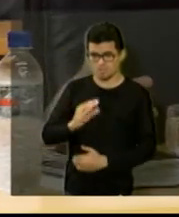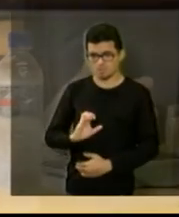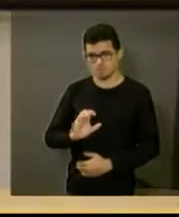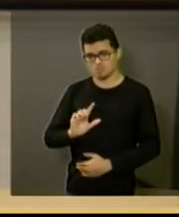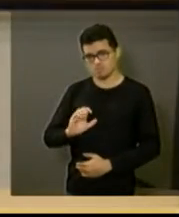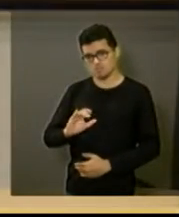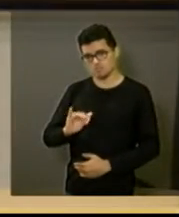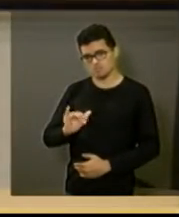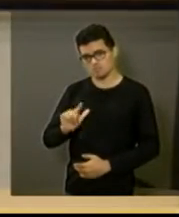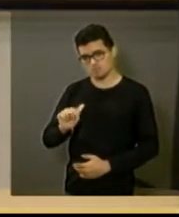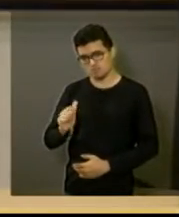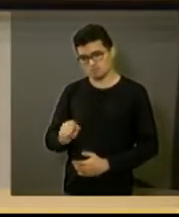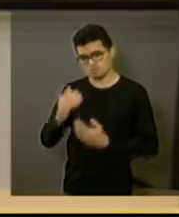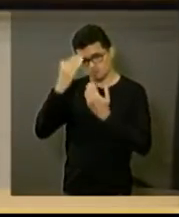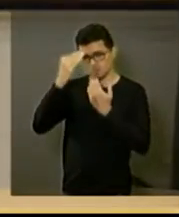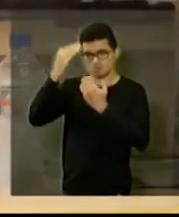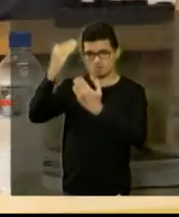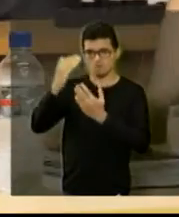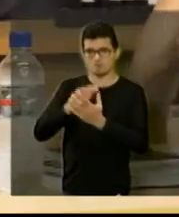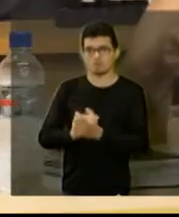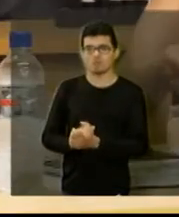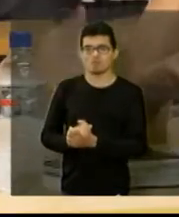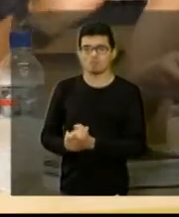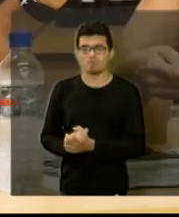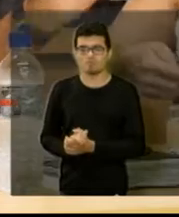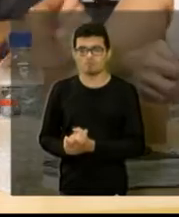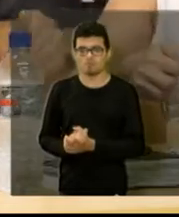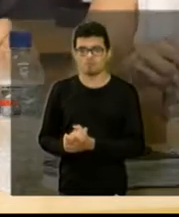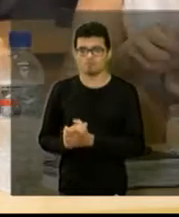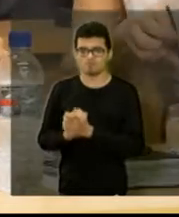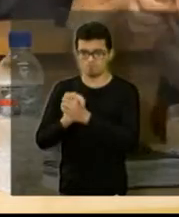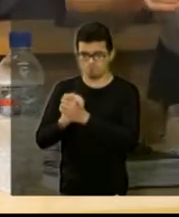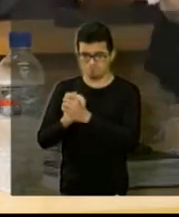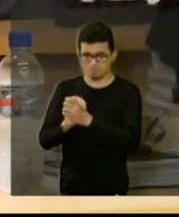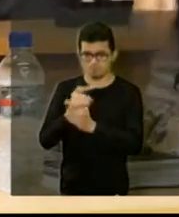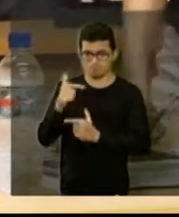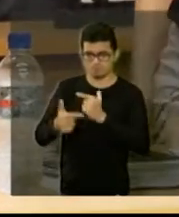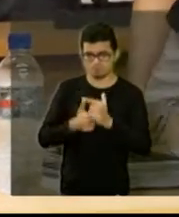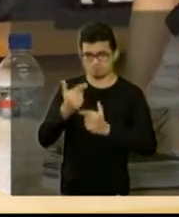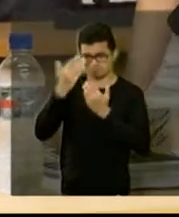presença, e parabenizar vocês aí pelo trabalho. Muito obrigado,